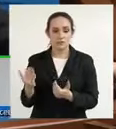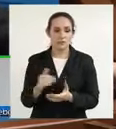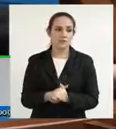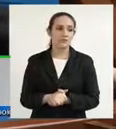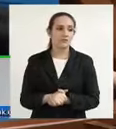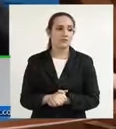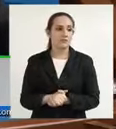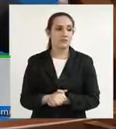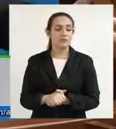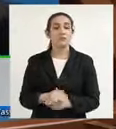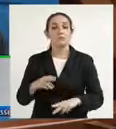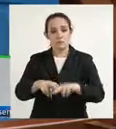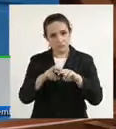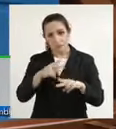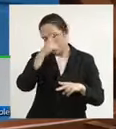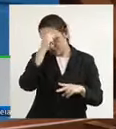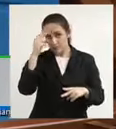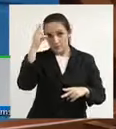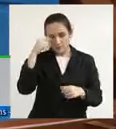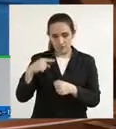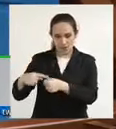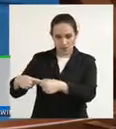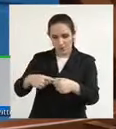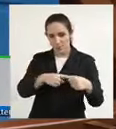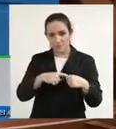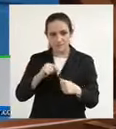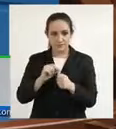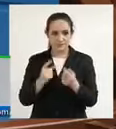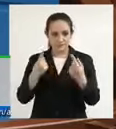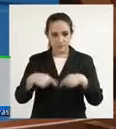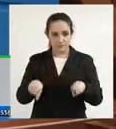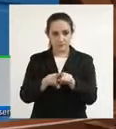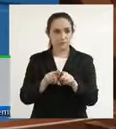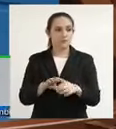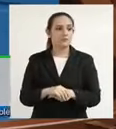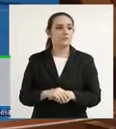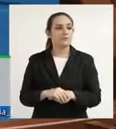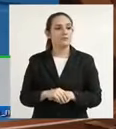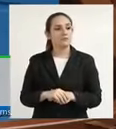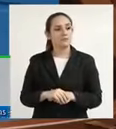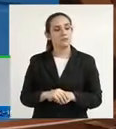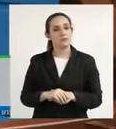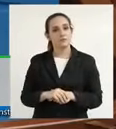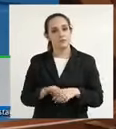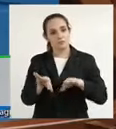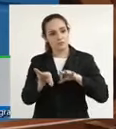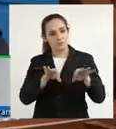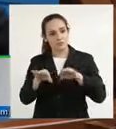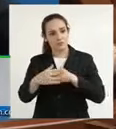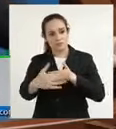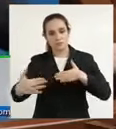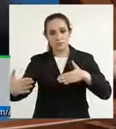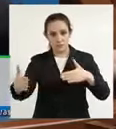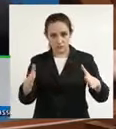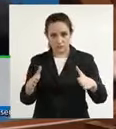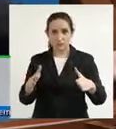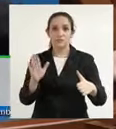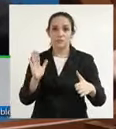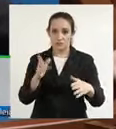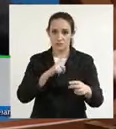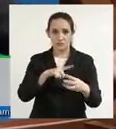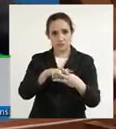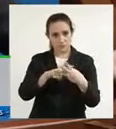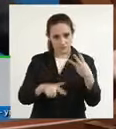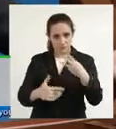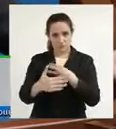os prefeitos estão fazendo parcerias para a realização e a montagem dessas salas. Três municípios já estão